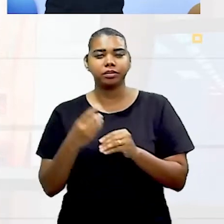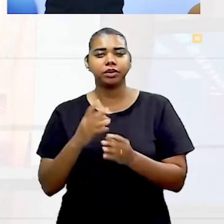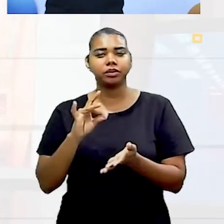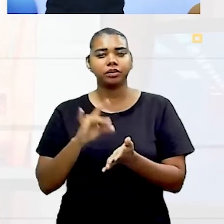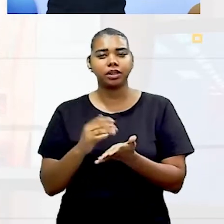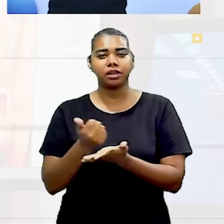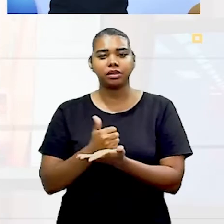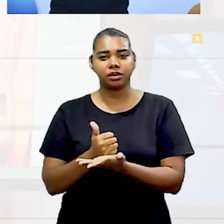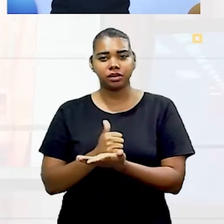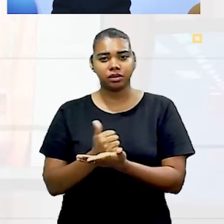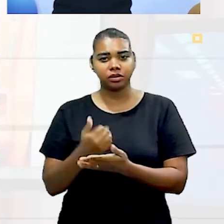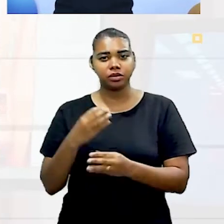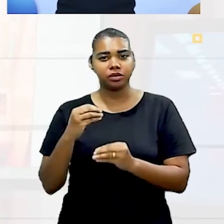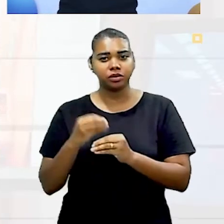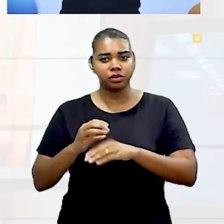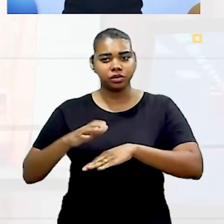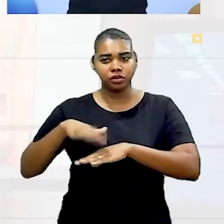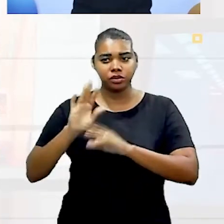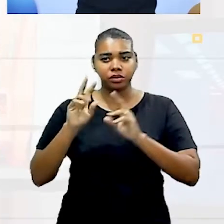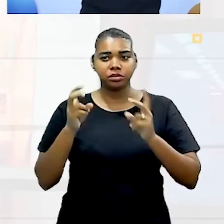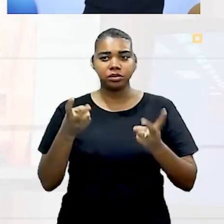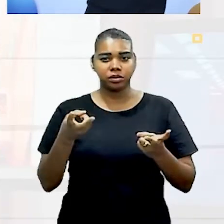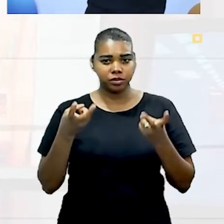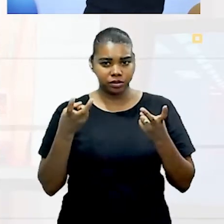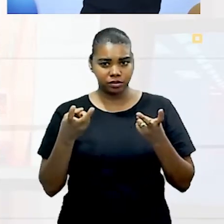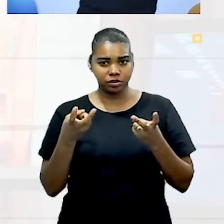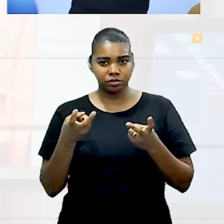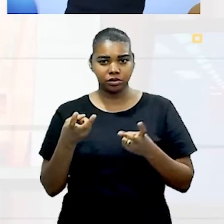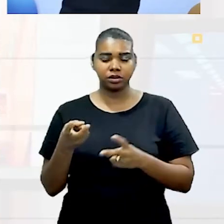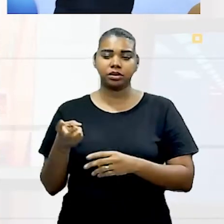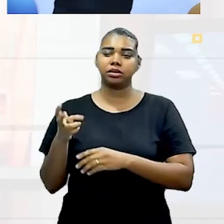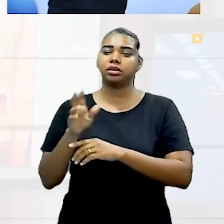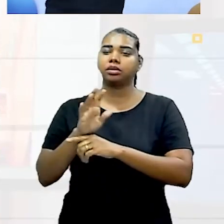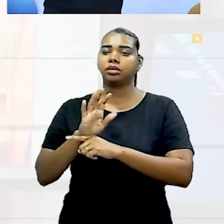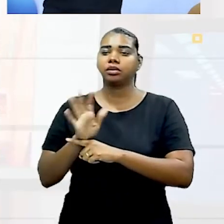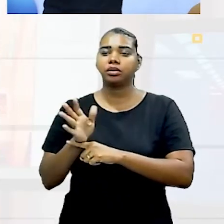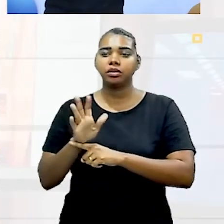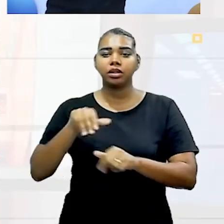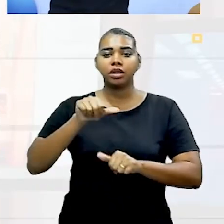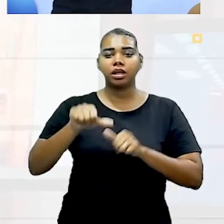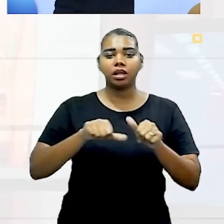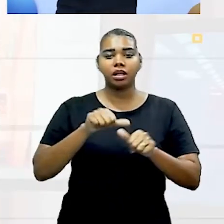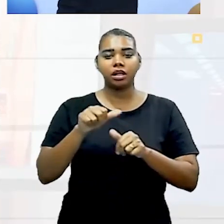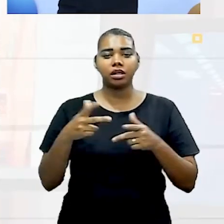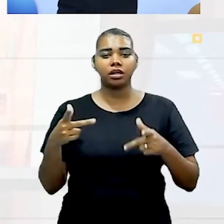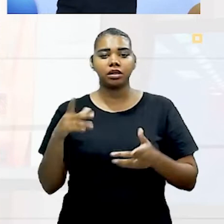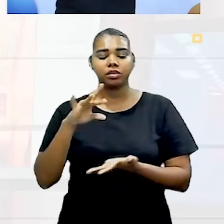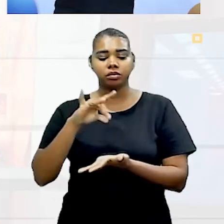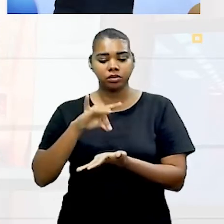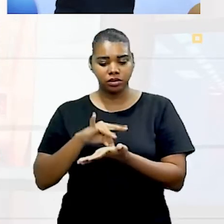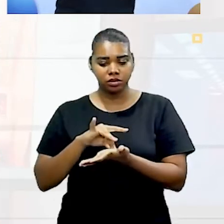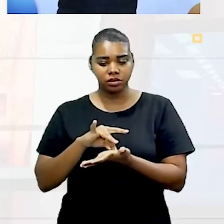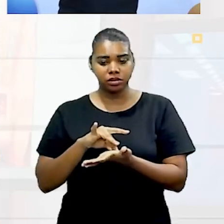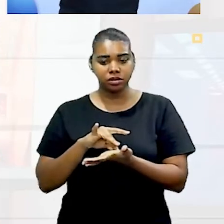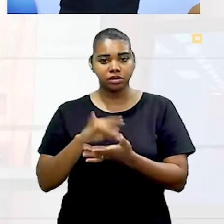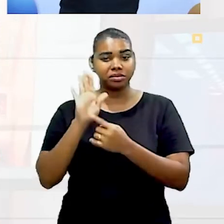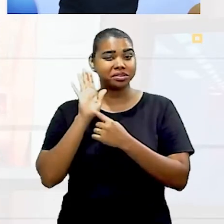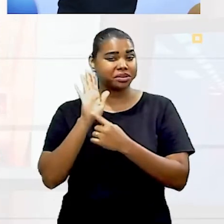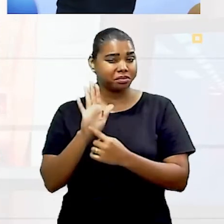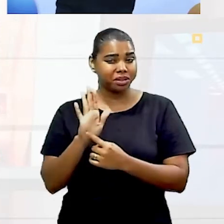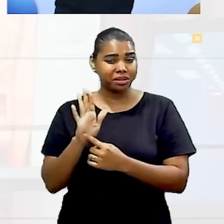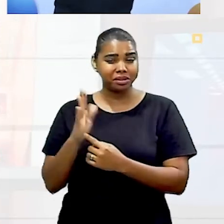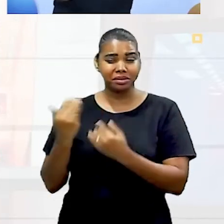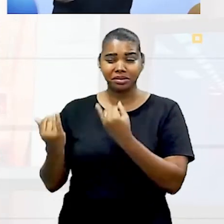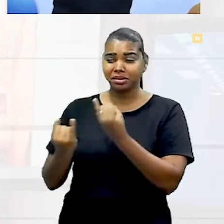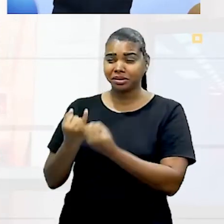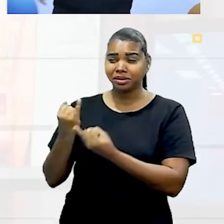jogo, ele é mais perceptível do que um filme. Um filme, geralmente, as mudanças são, às vezes, de aparência, mas principalmente